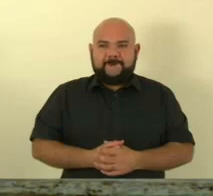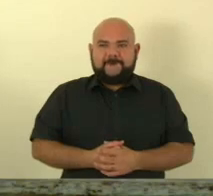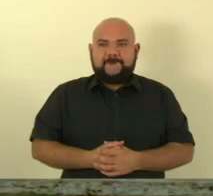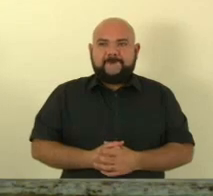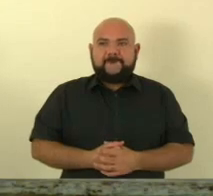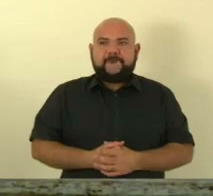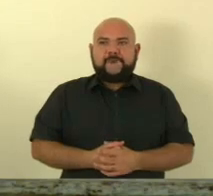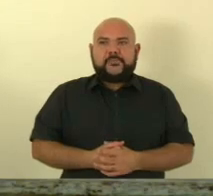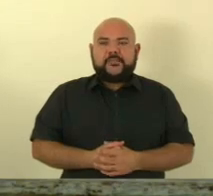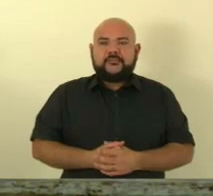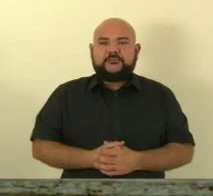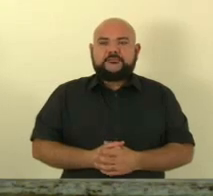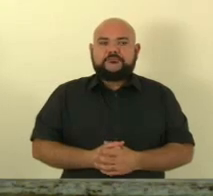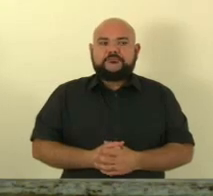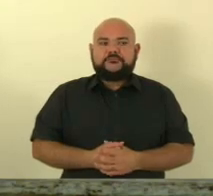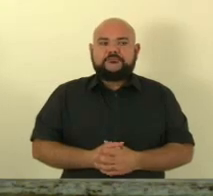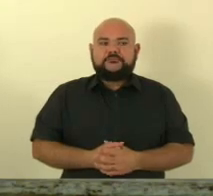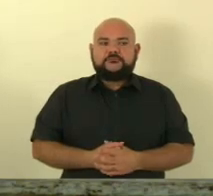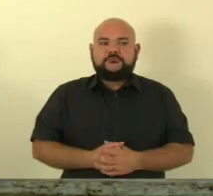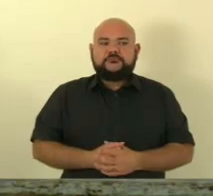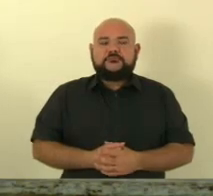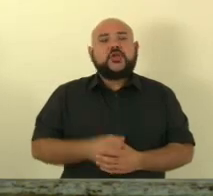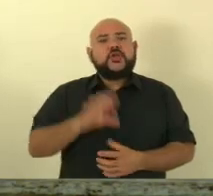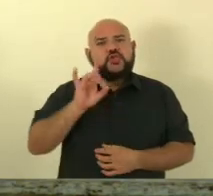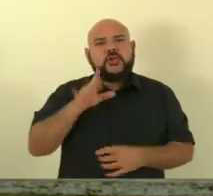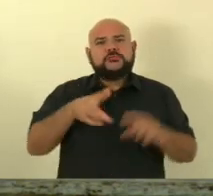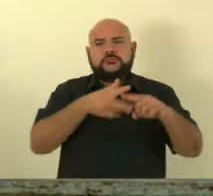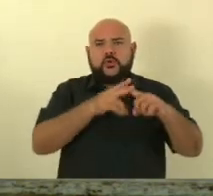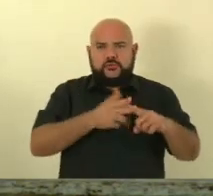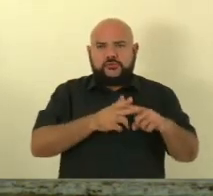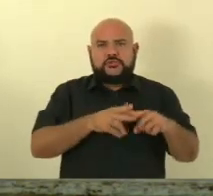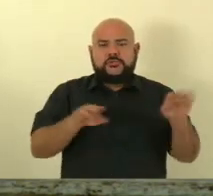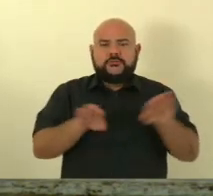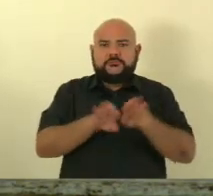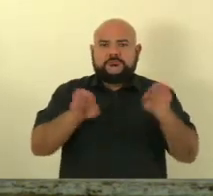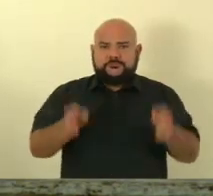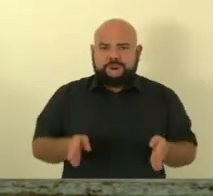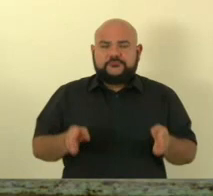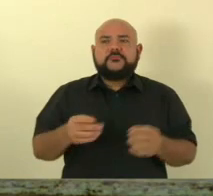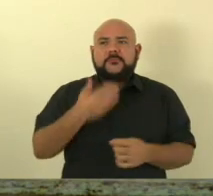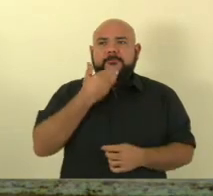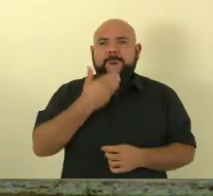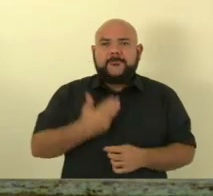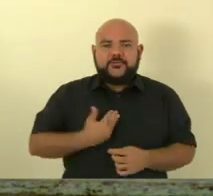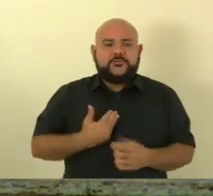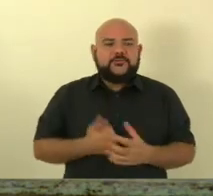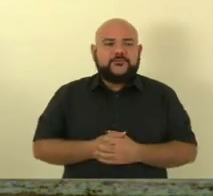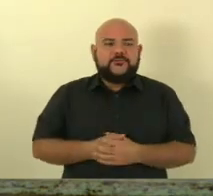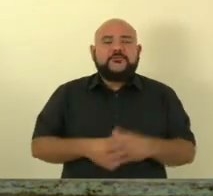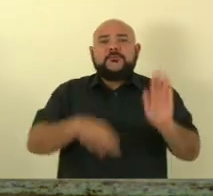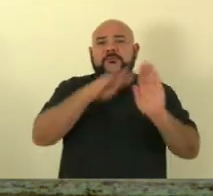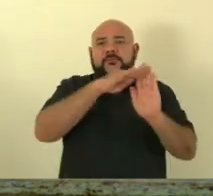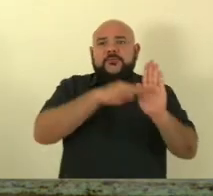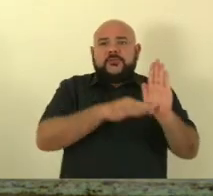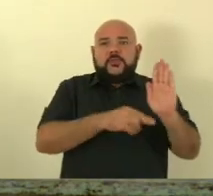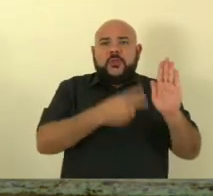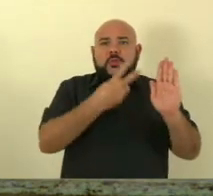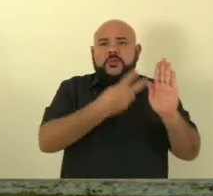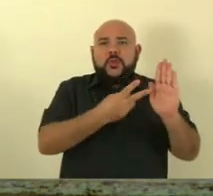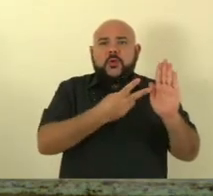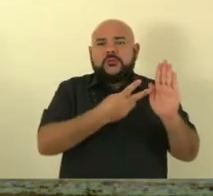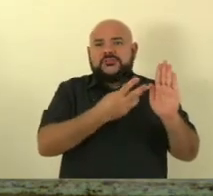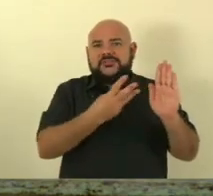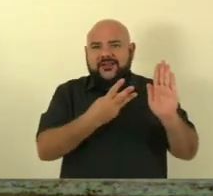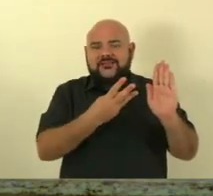Fazendo apenas aqui uma retificação, a pedida da Secretaria da Mesa. O despacho para os itens 2, não 3, 6.